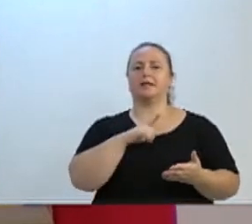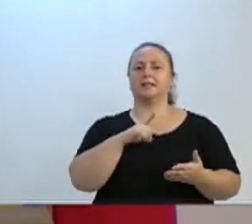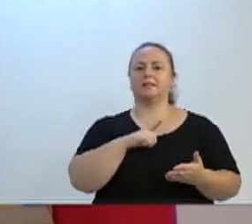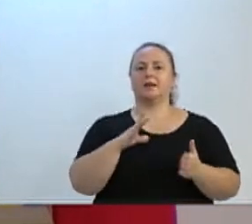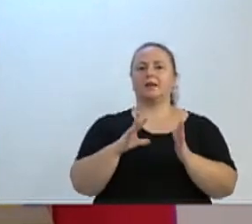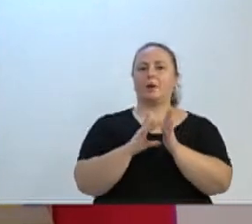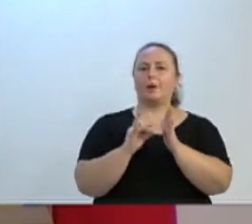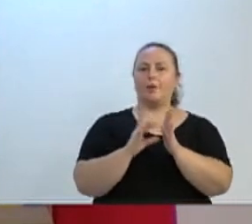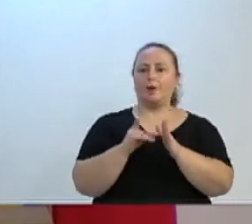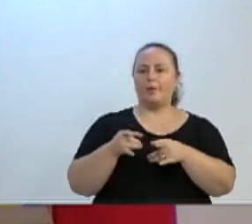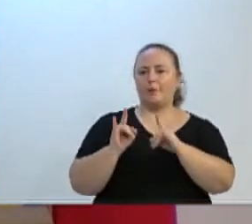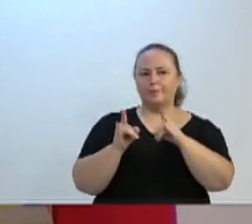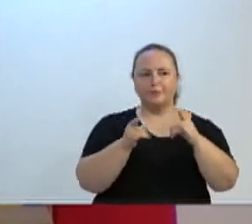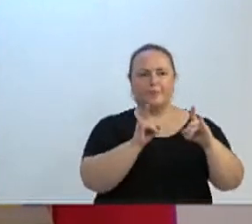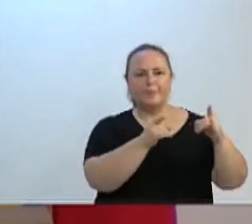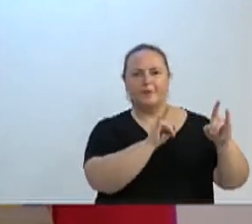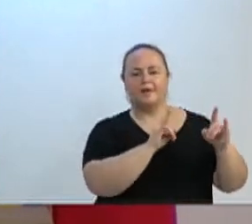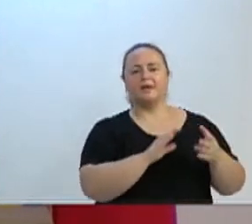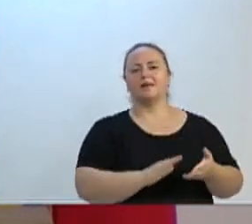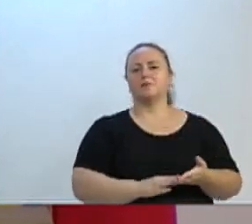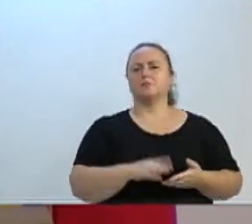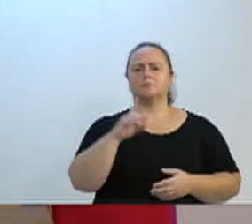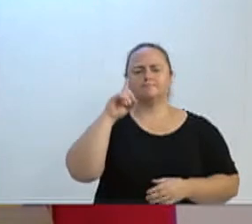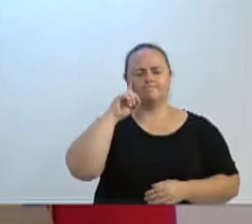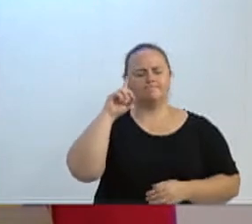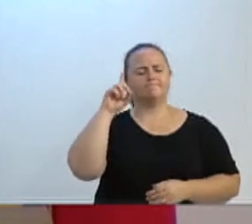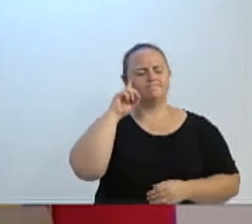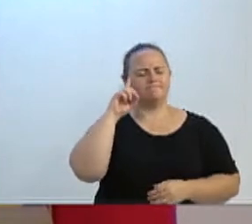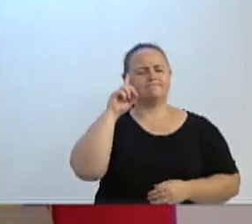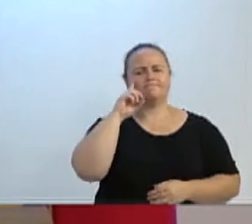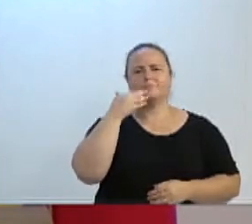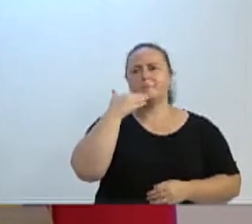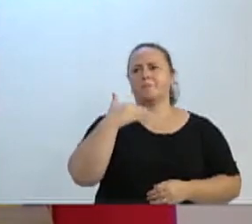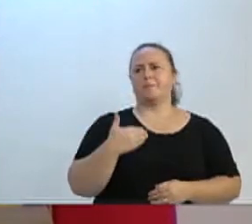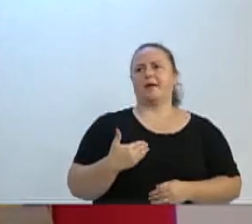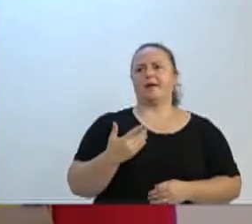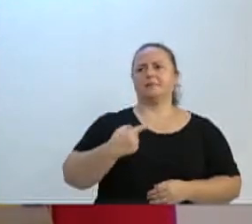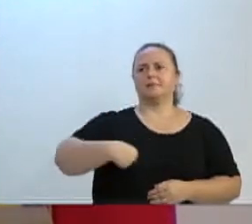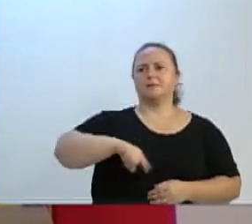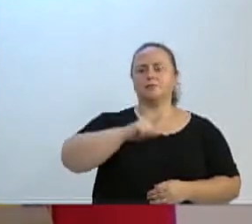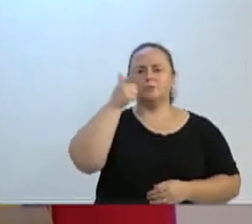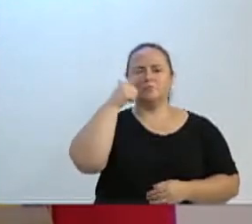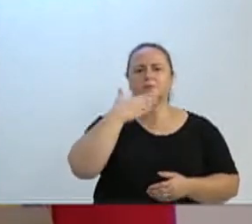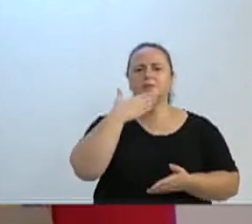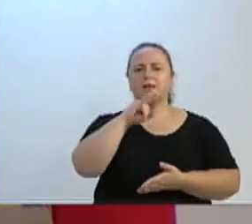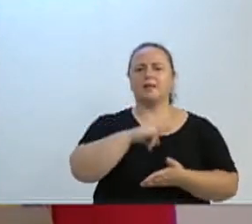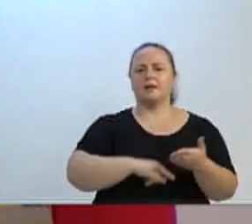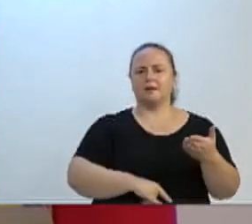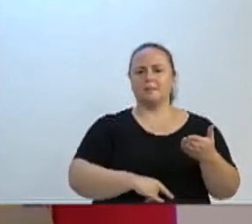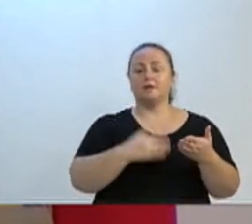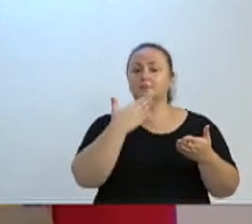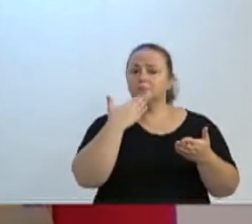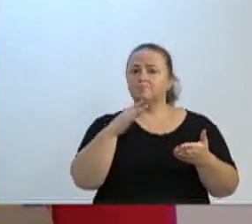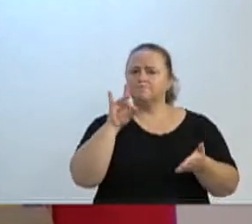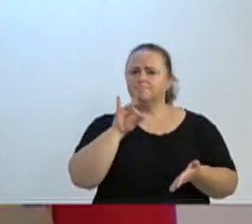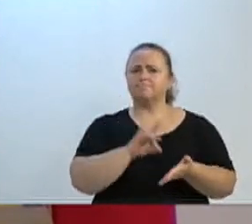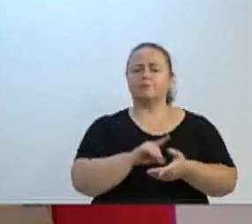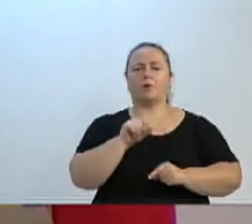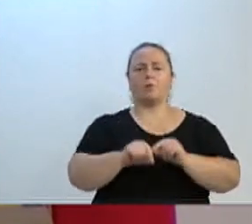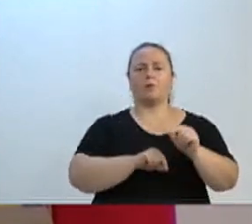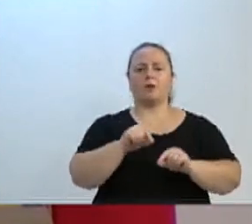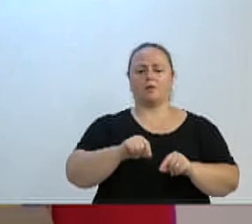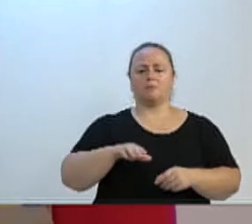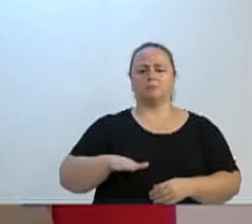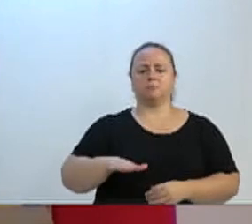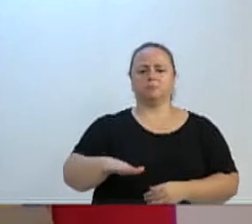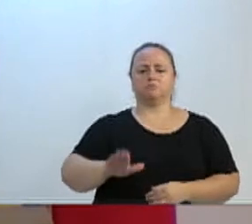cobrados todos os dias para que façamos aqui requerimentos e indicações, pedindo justamente para que